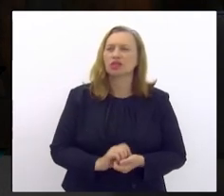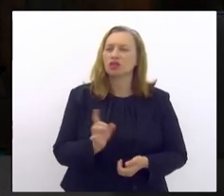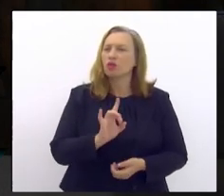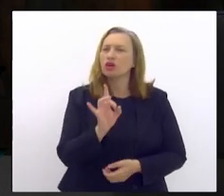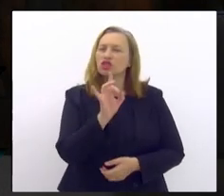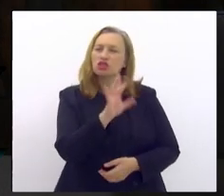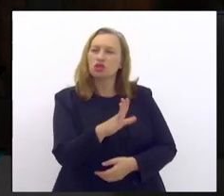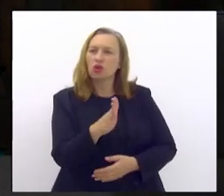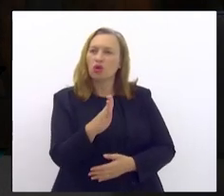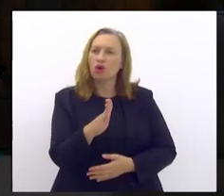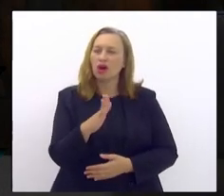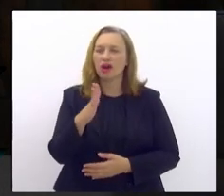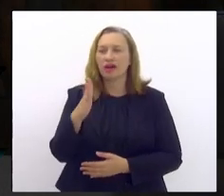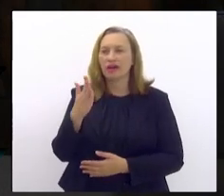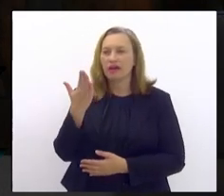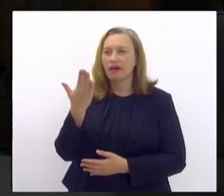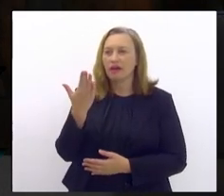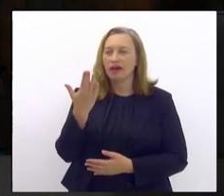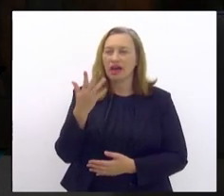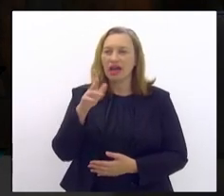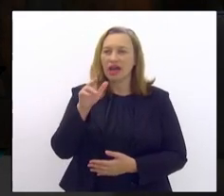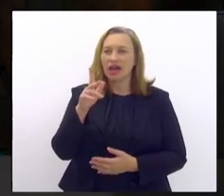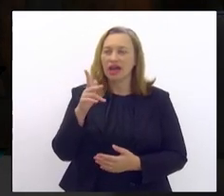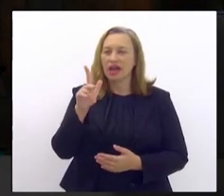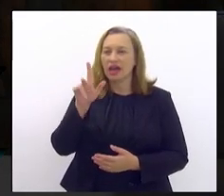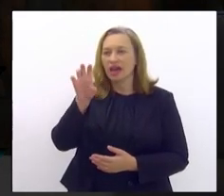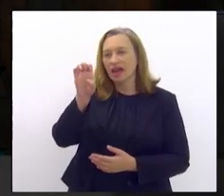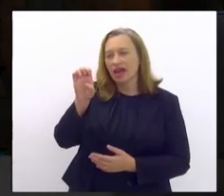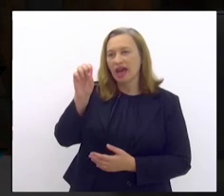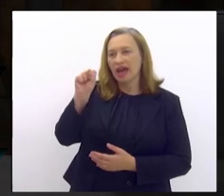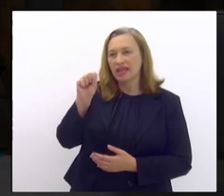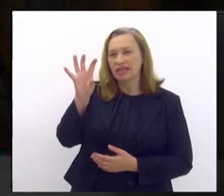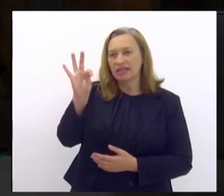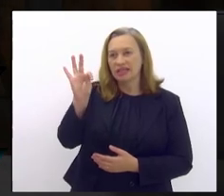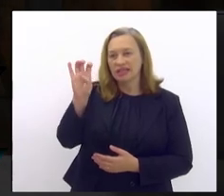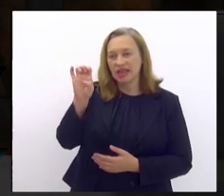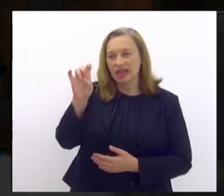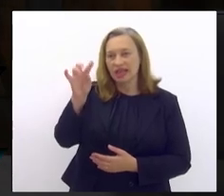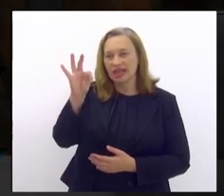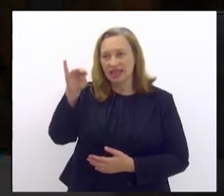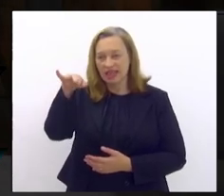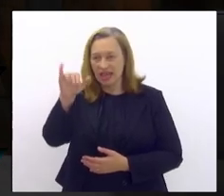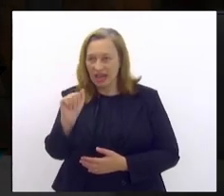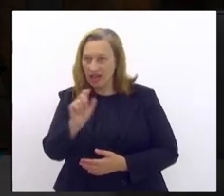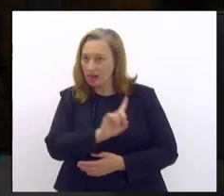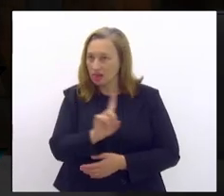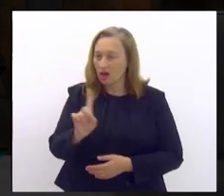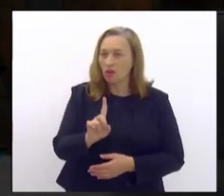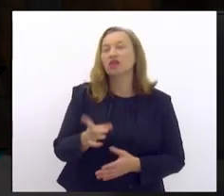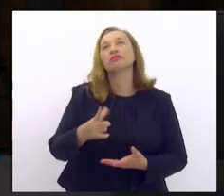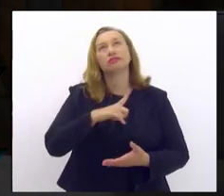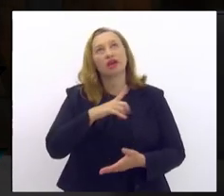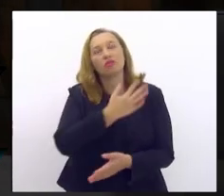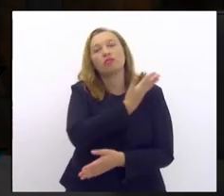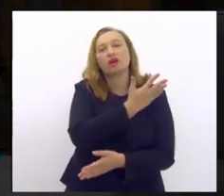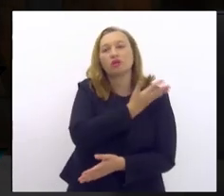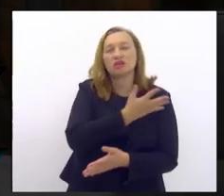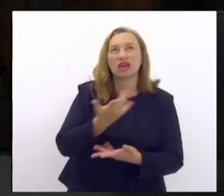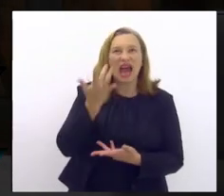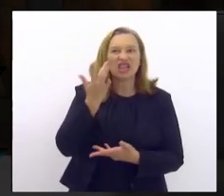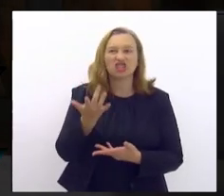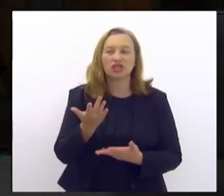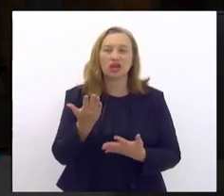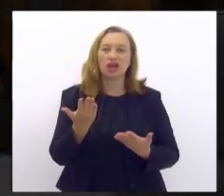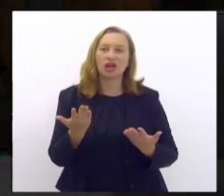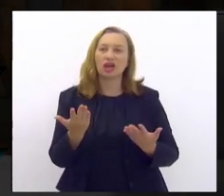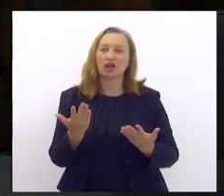estética, que a gente, infelizmente, ainda tem esse pré-conceito sobre a podologia ainda no Brasil, acha que é uma estética, acha que é